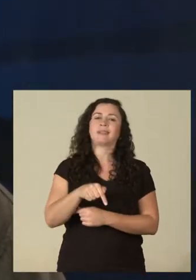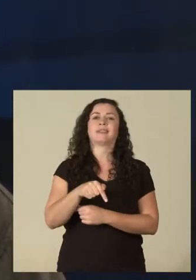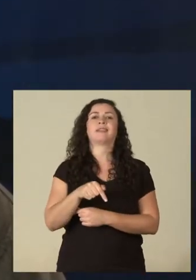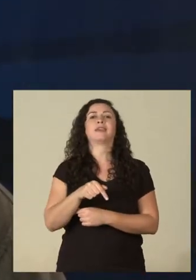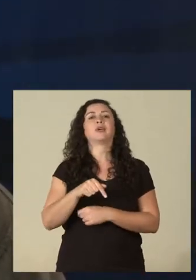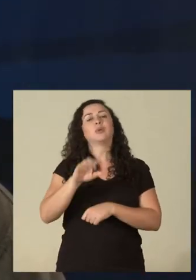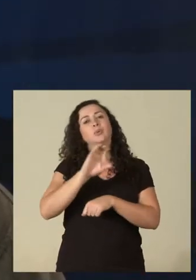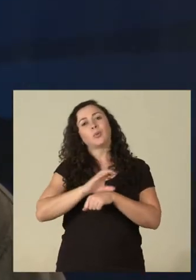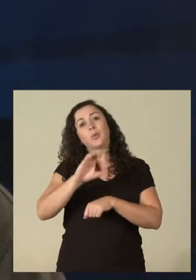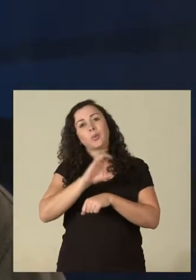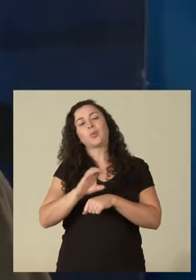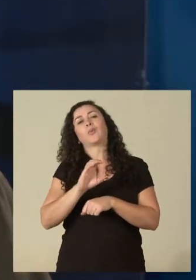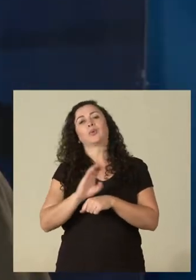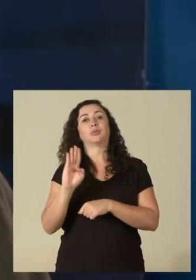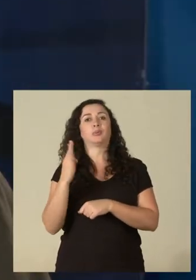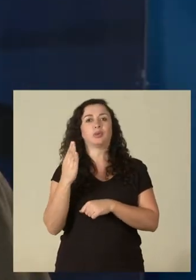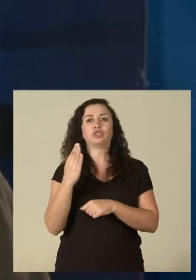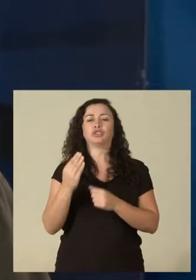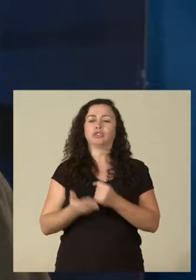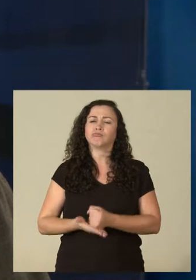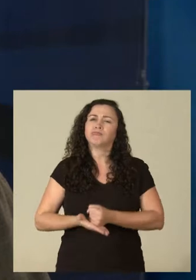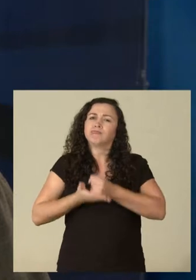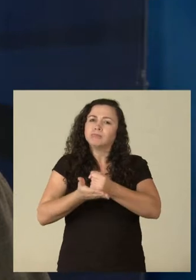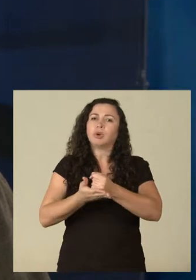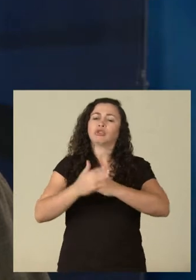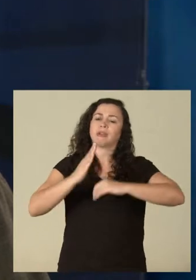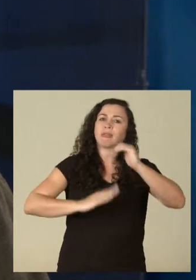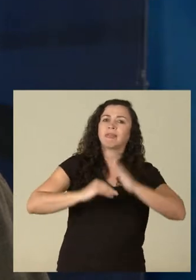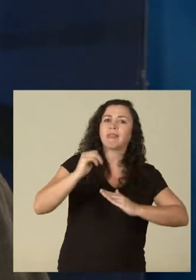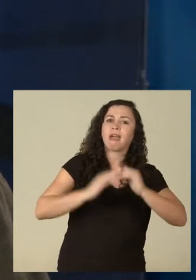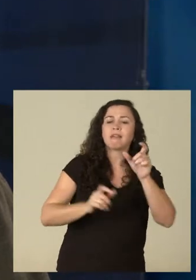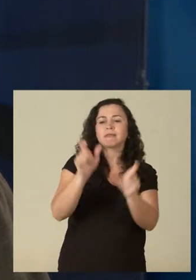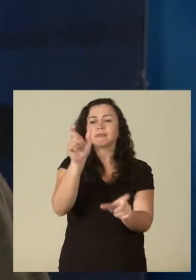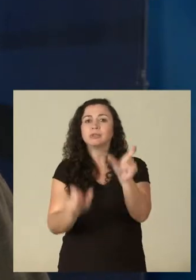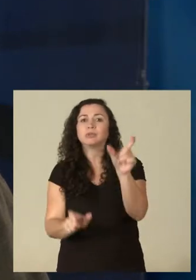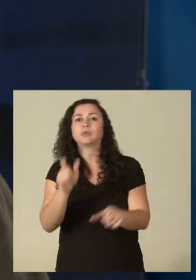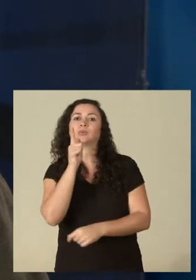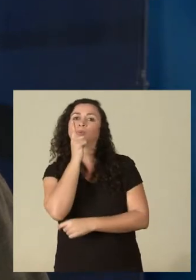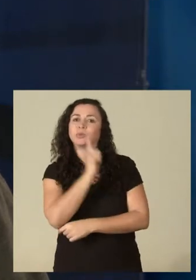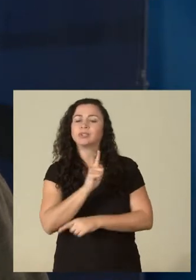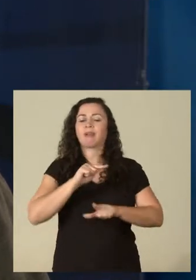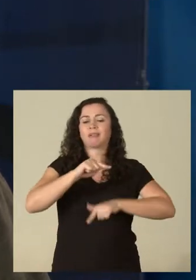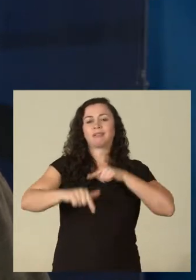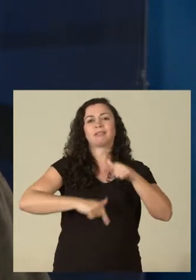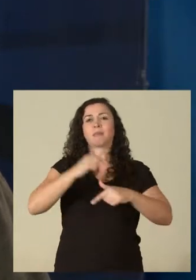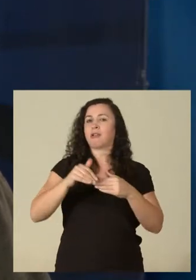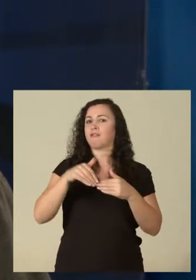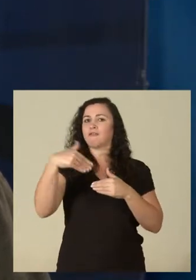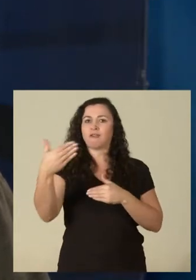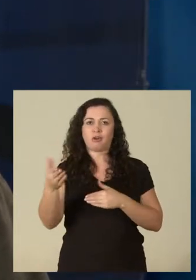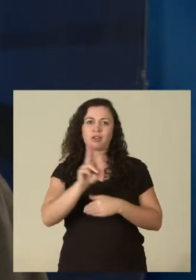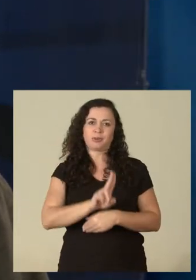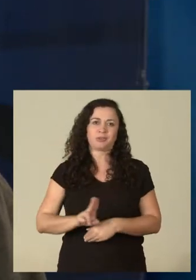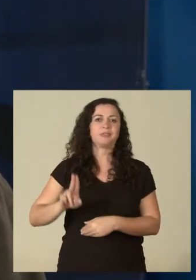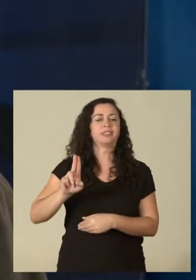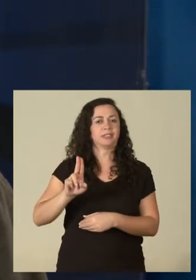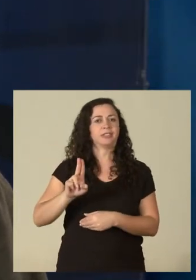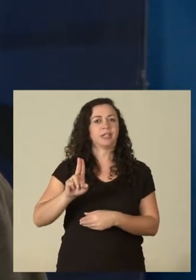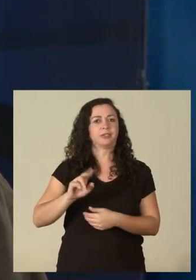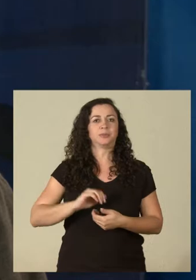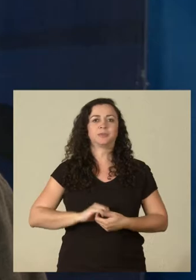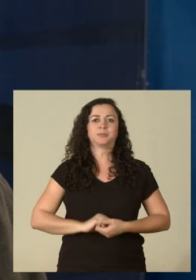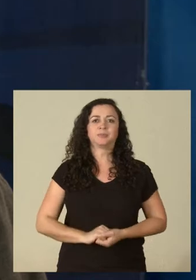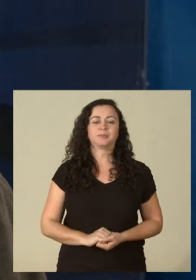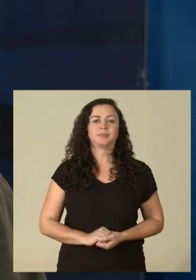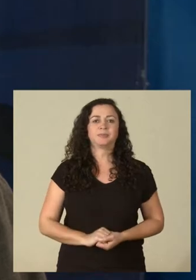vai conseguir tranquilamente formar e dar suporte técnico para as pessoas poderem atuar fora